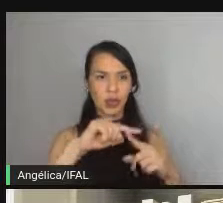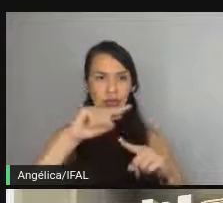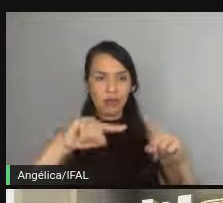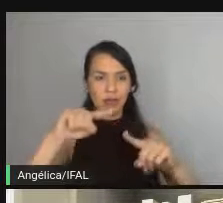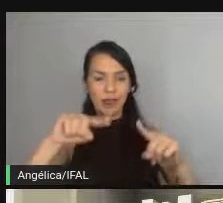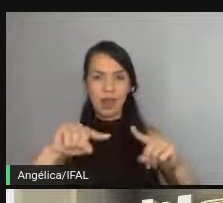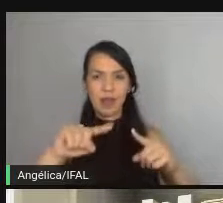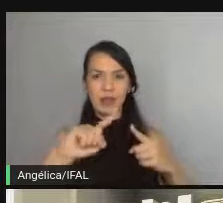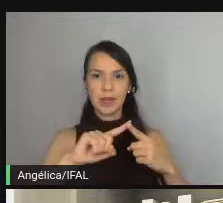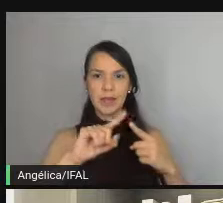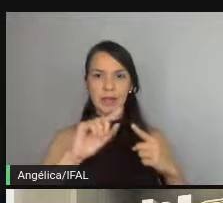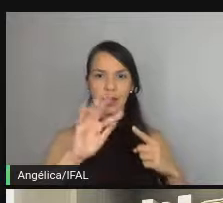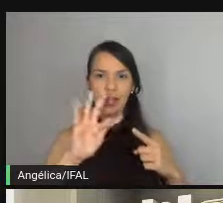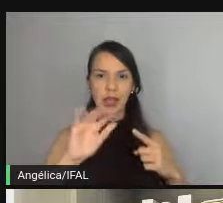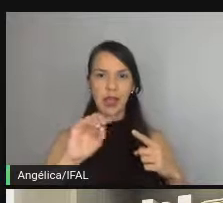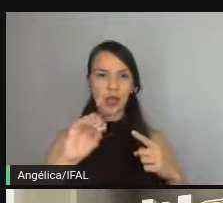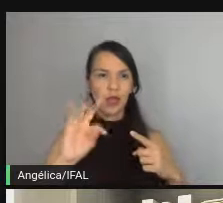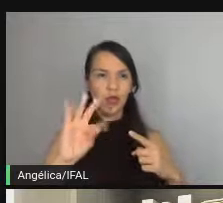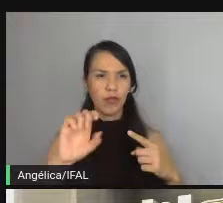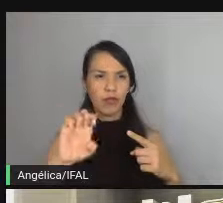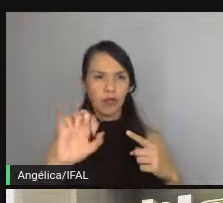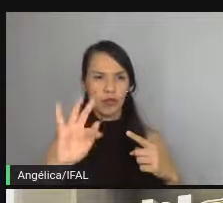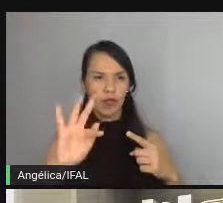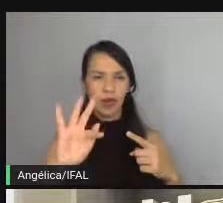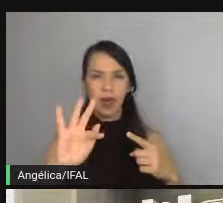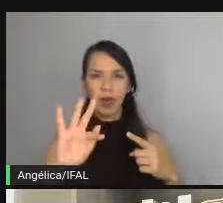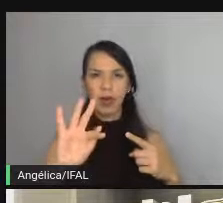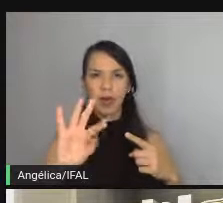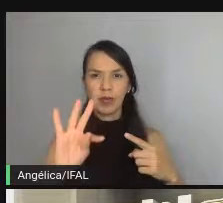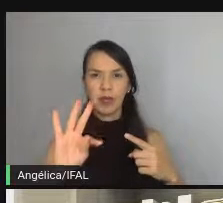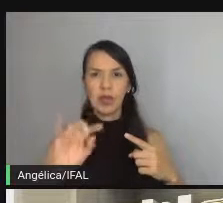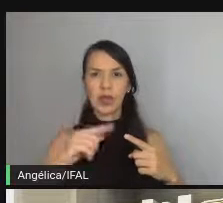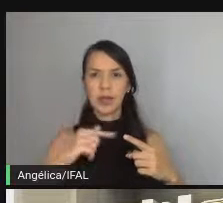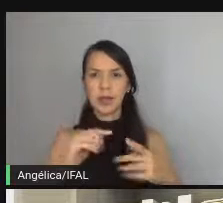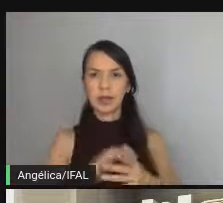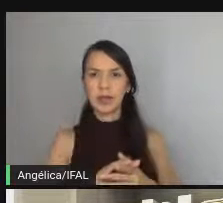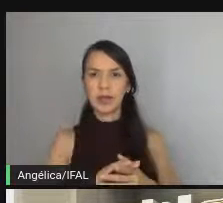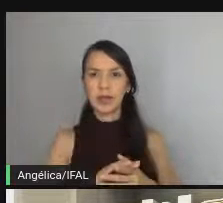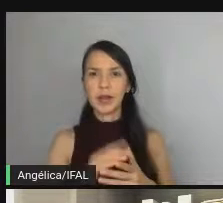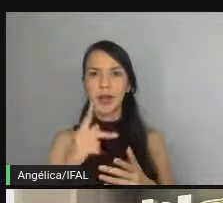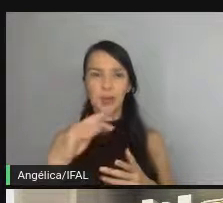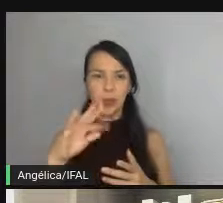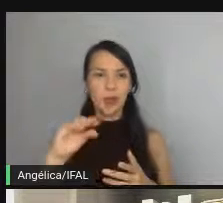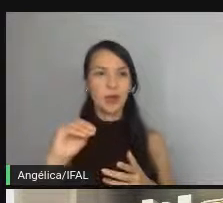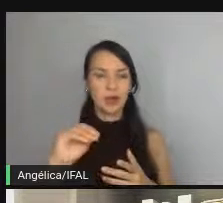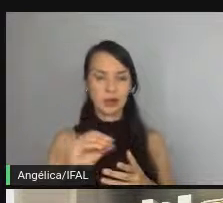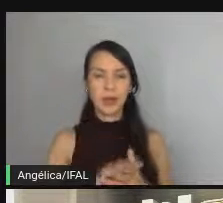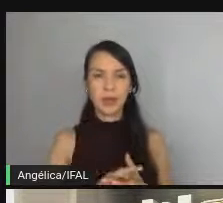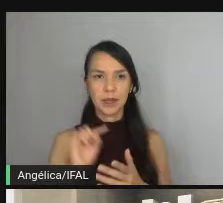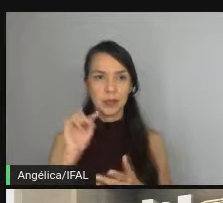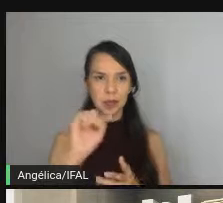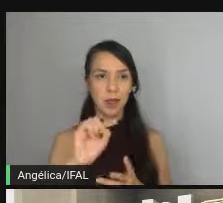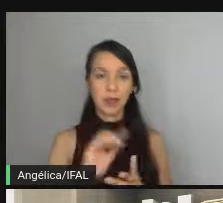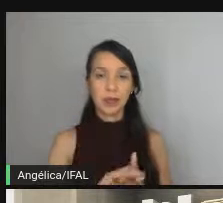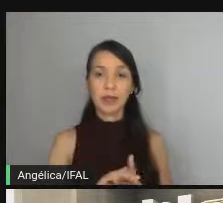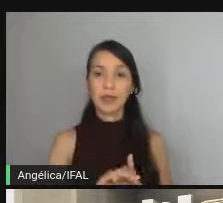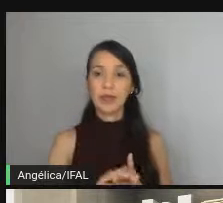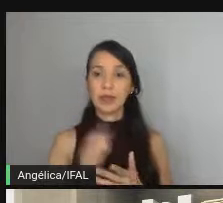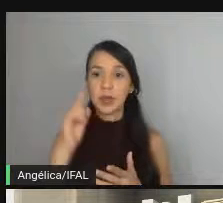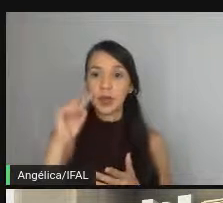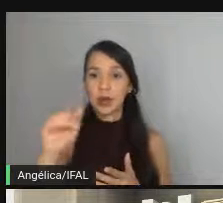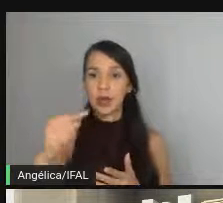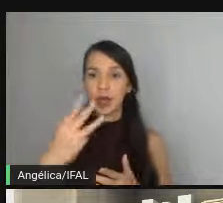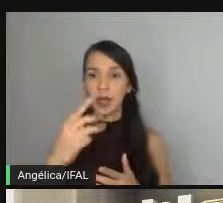é base float com base float e pro ponto pronto beleza perfeito então aqui ó viu pessoal